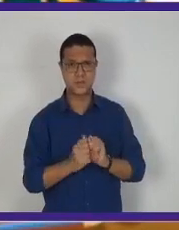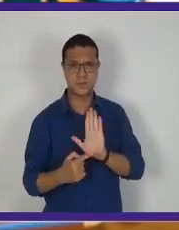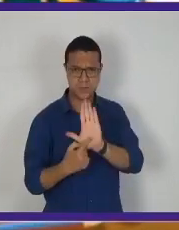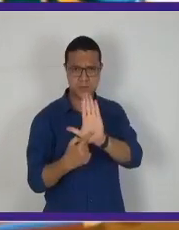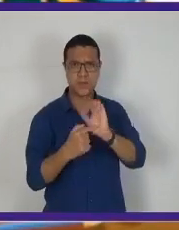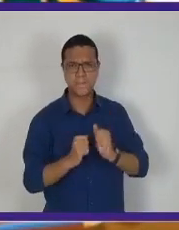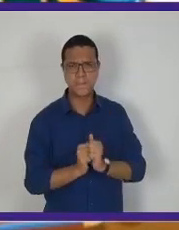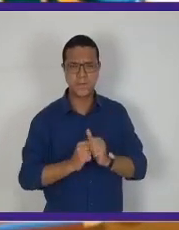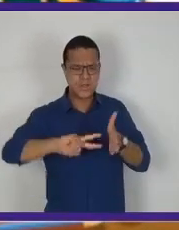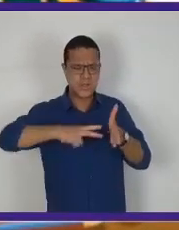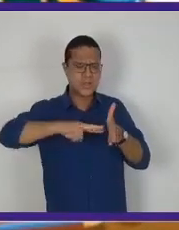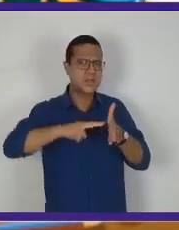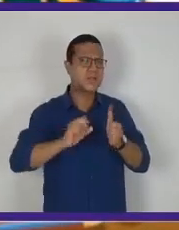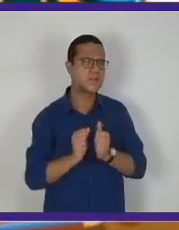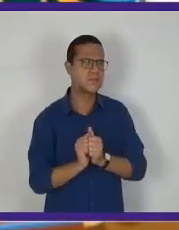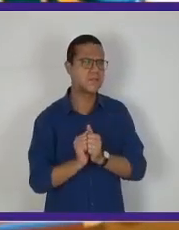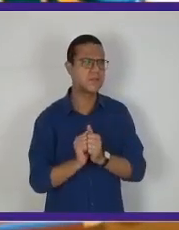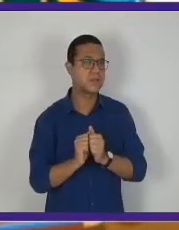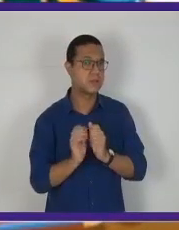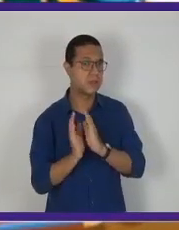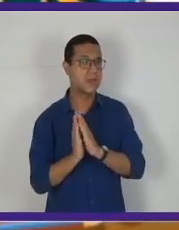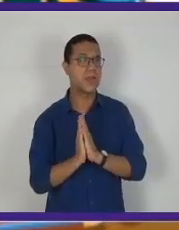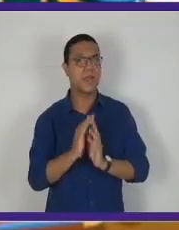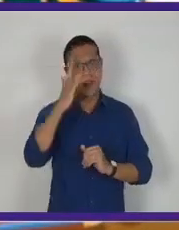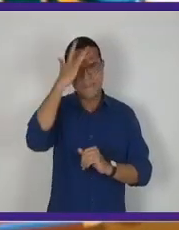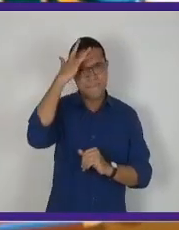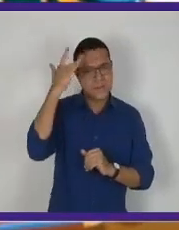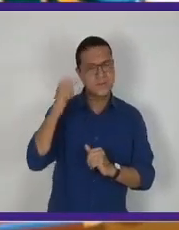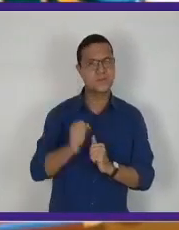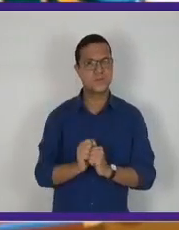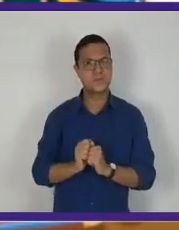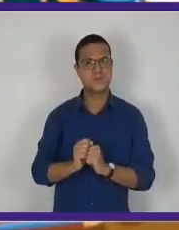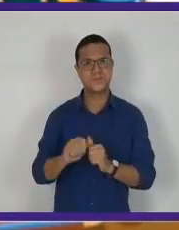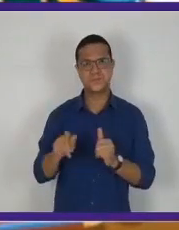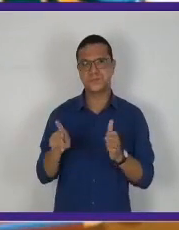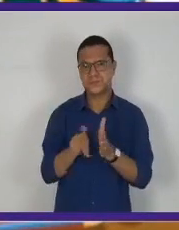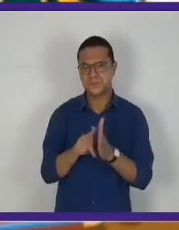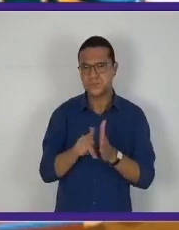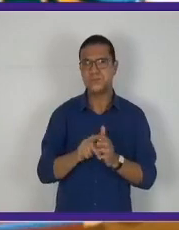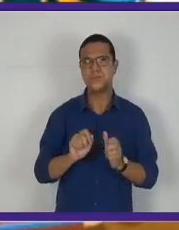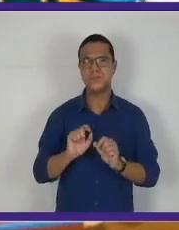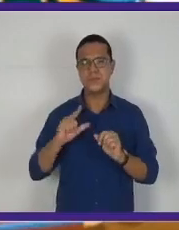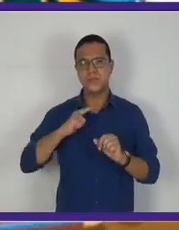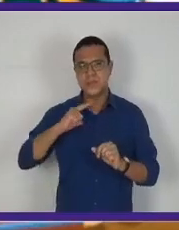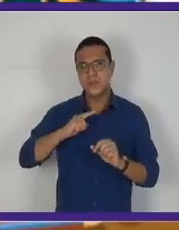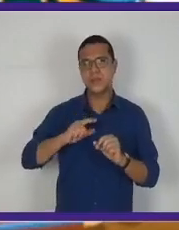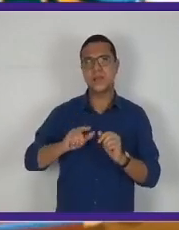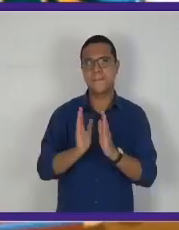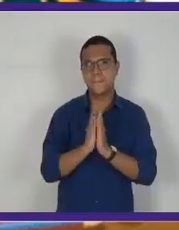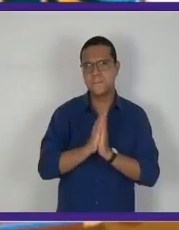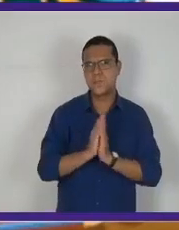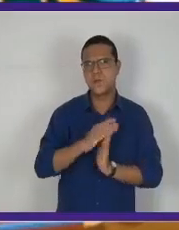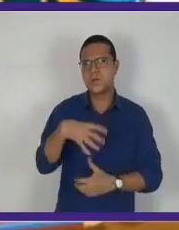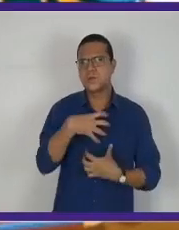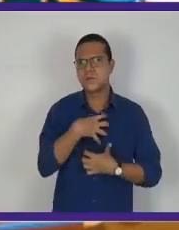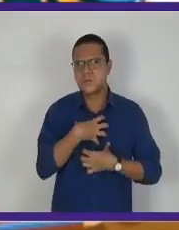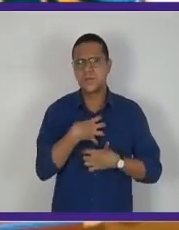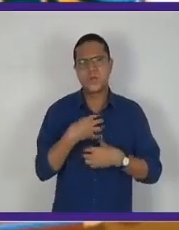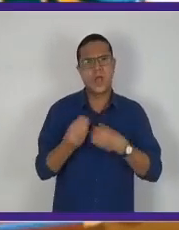significa, em relação à dona da boneca, um sentimento. No normal,